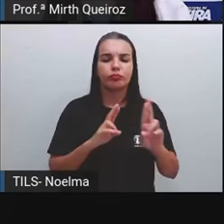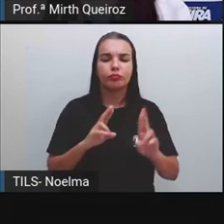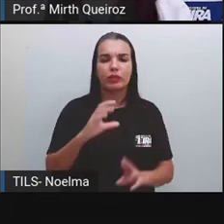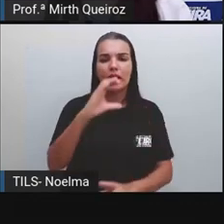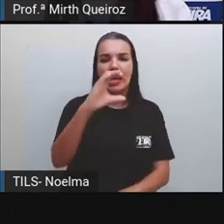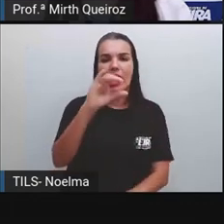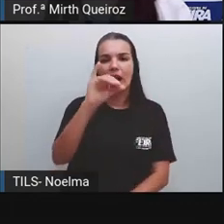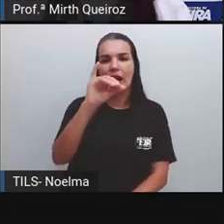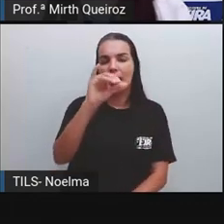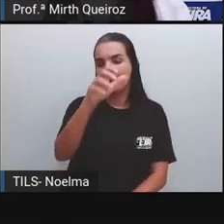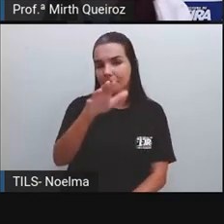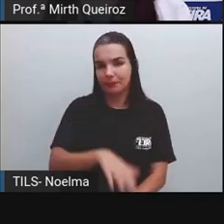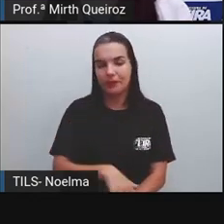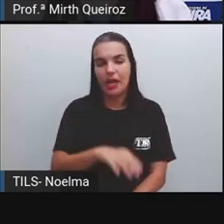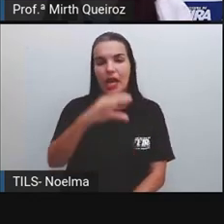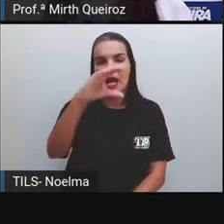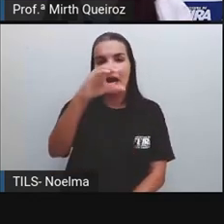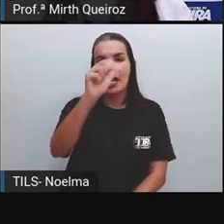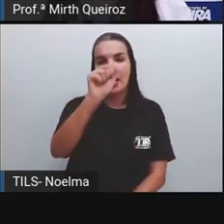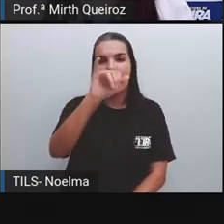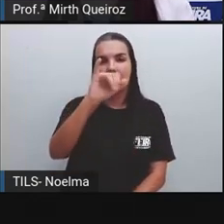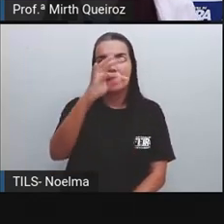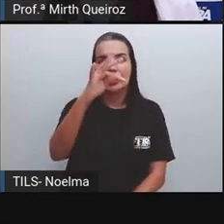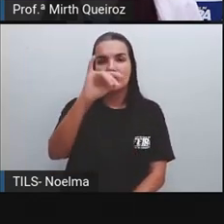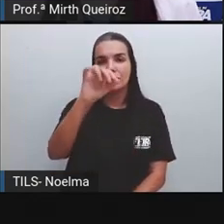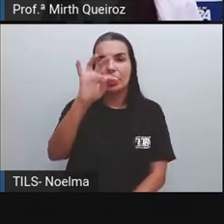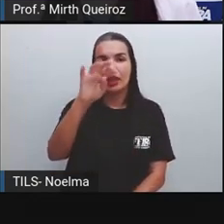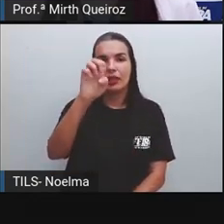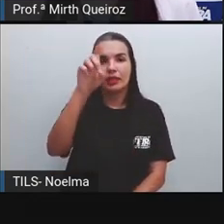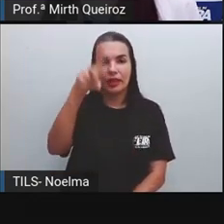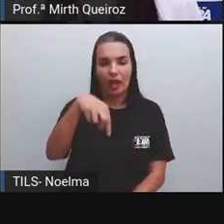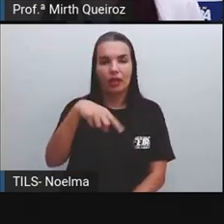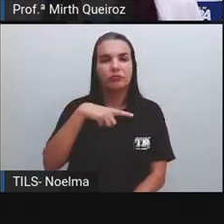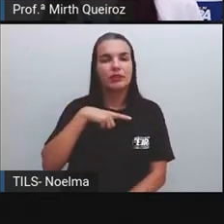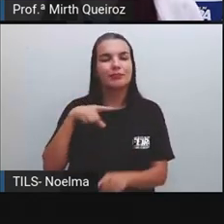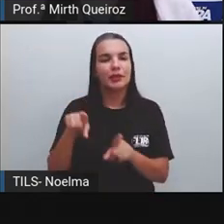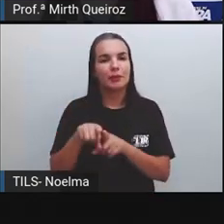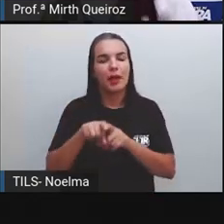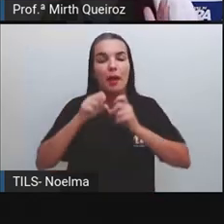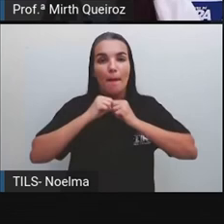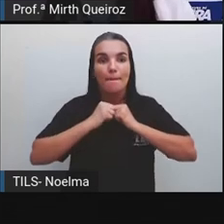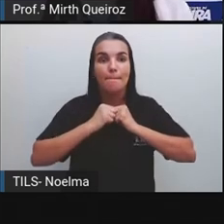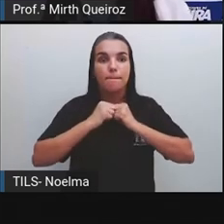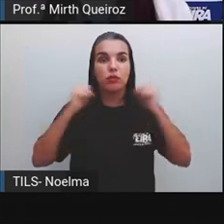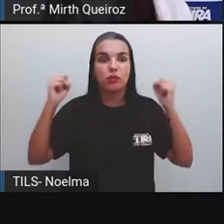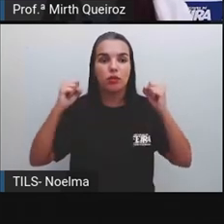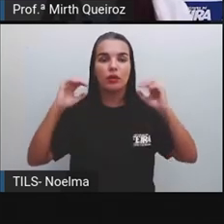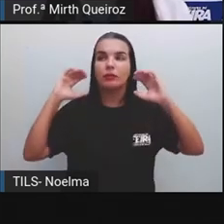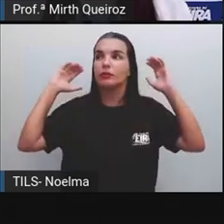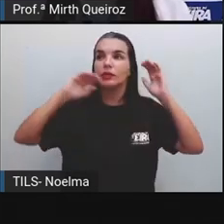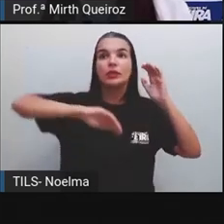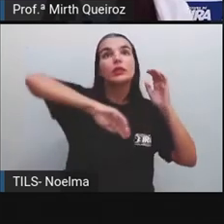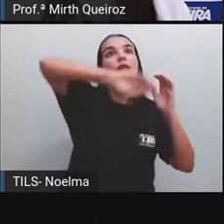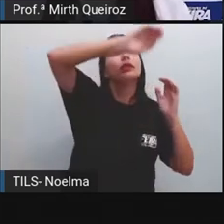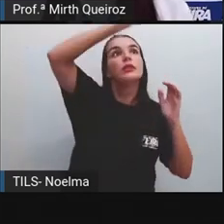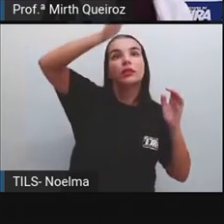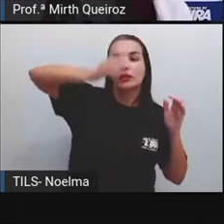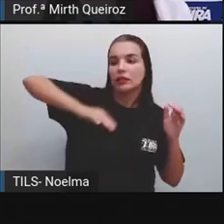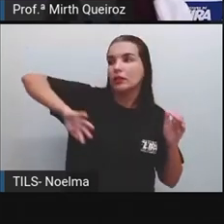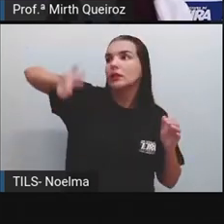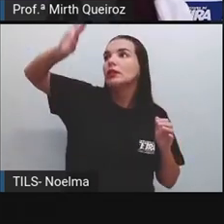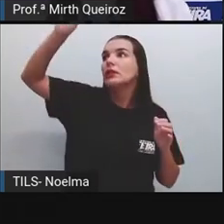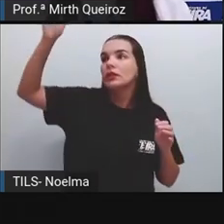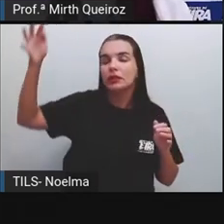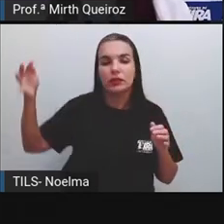passar por lá, que dá para a gente ver claramente, né? Onde a gente vai passar exatamente dentro aí de uma